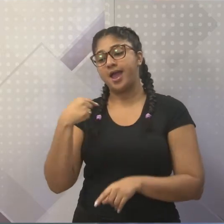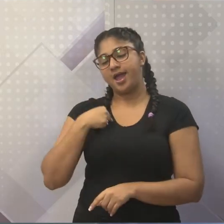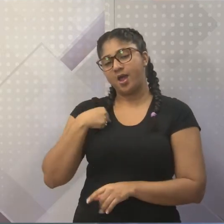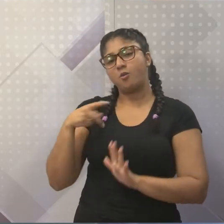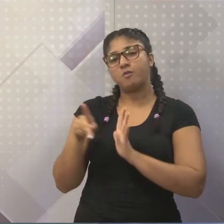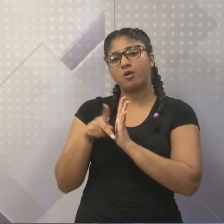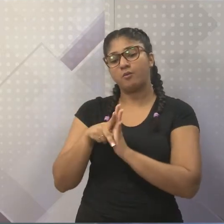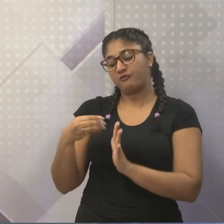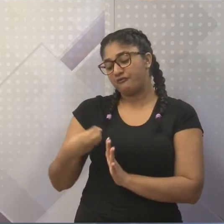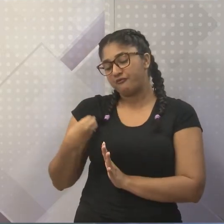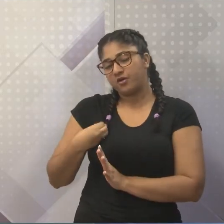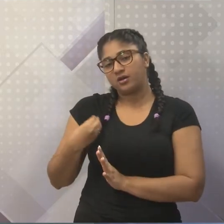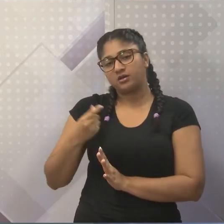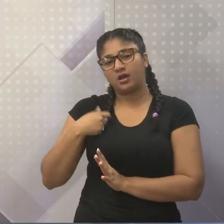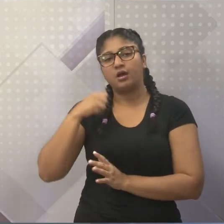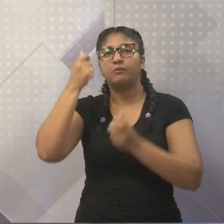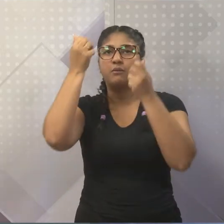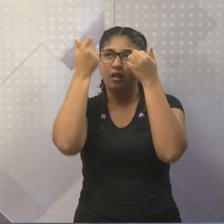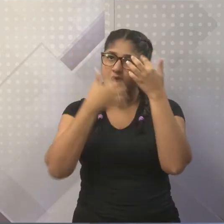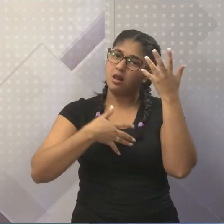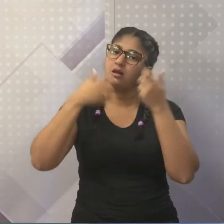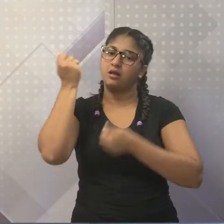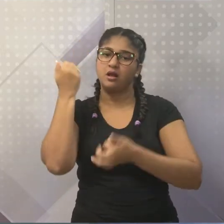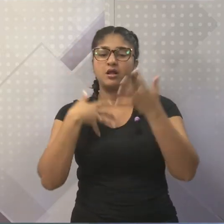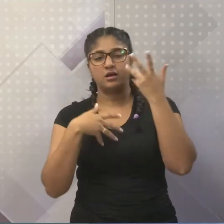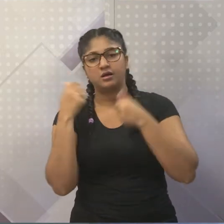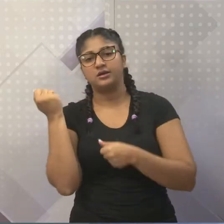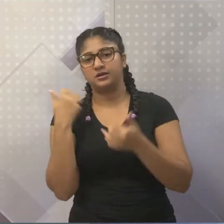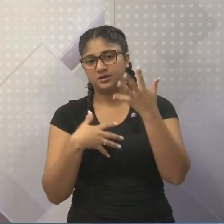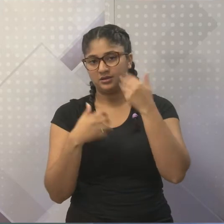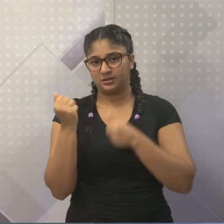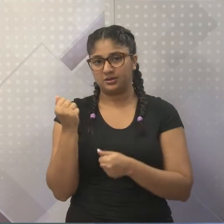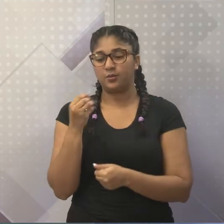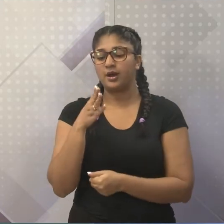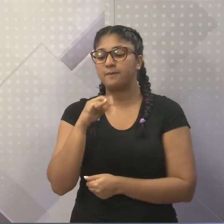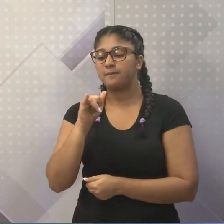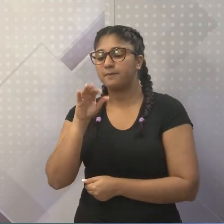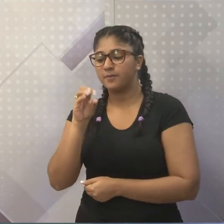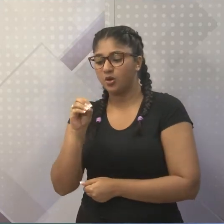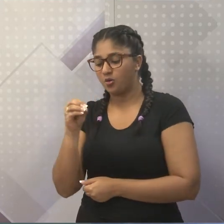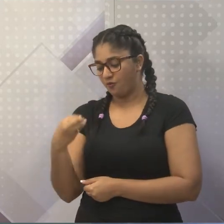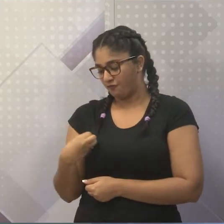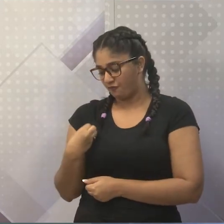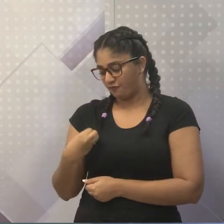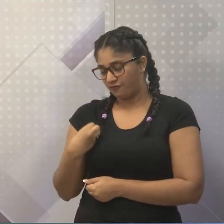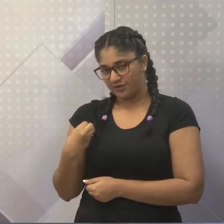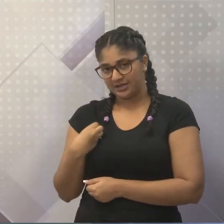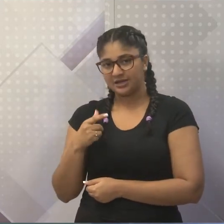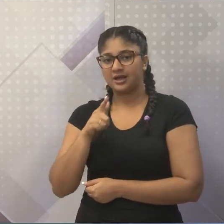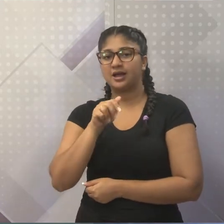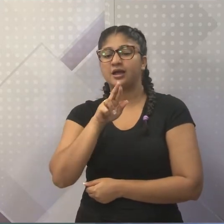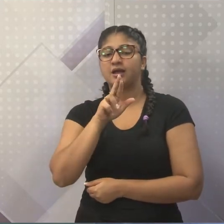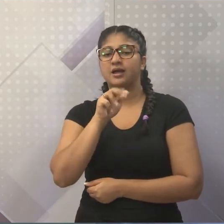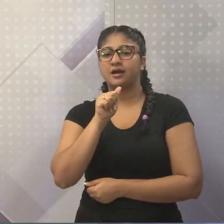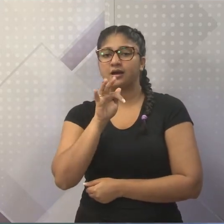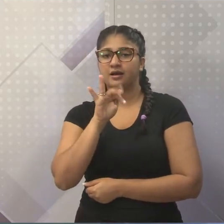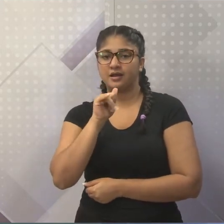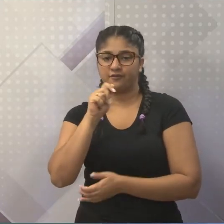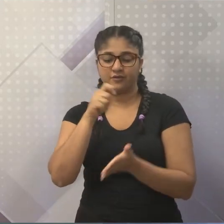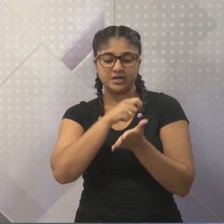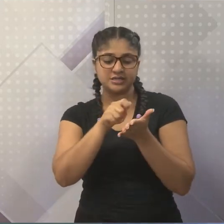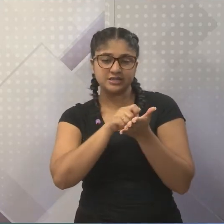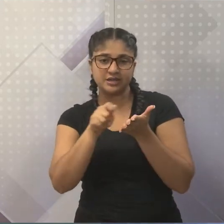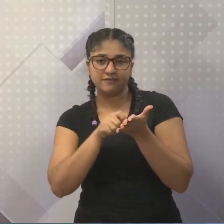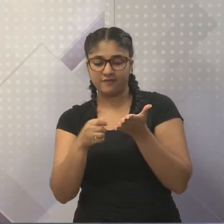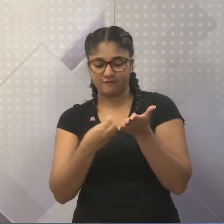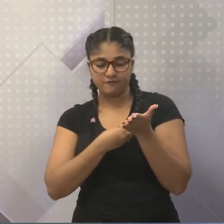minha versão dos fatos sobre a minha vida. Então, a biografia, bio significa vida, grafia significa escrita, então, é escrever